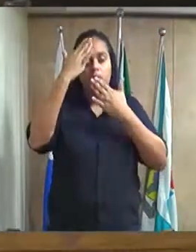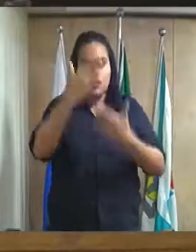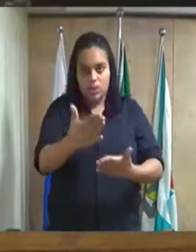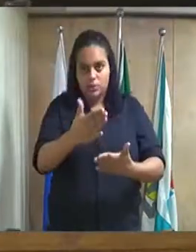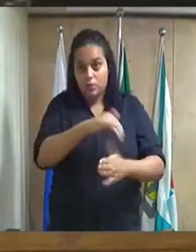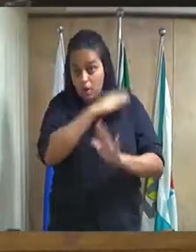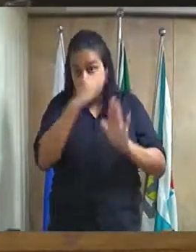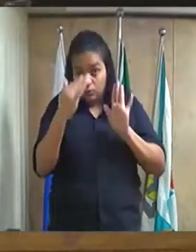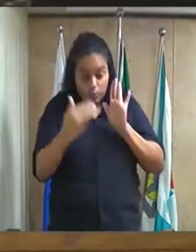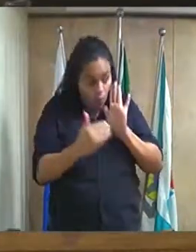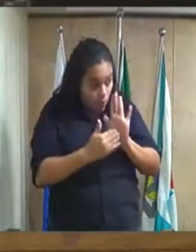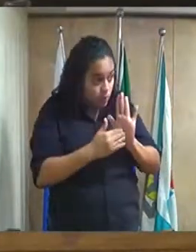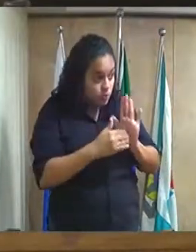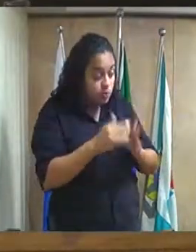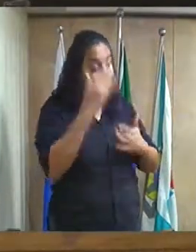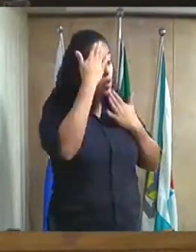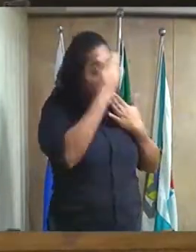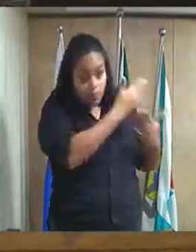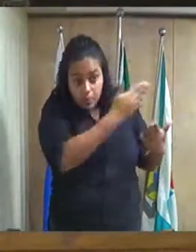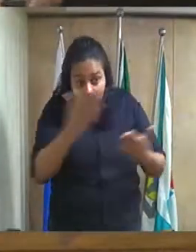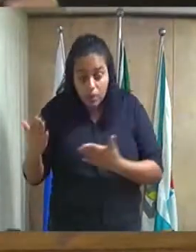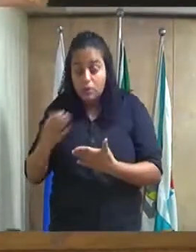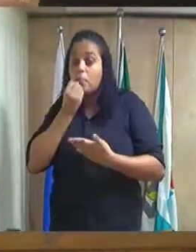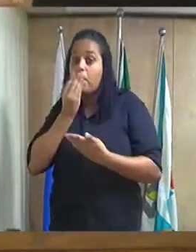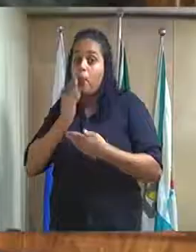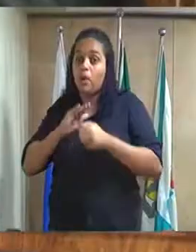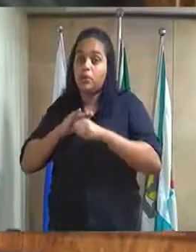meus companheiros, muito obrigado a todos e se tenham uma boa noite.